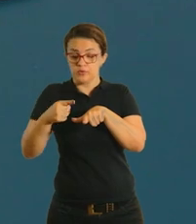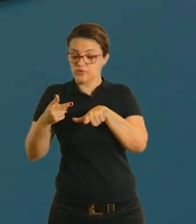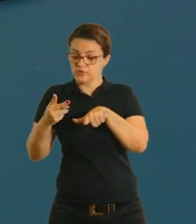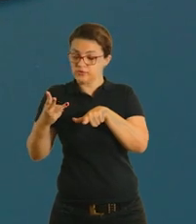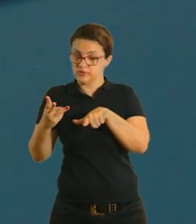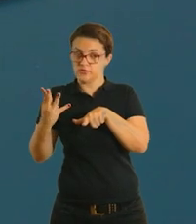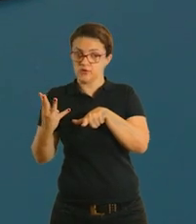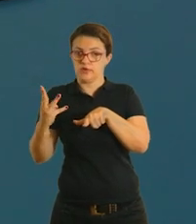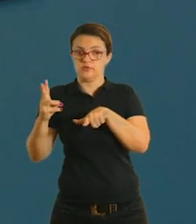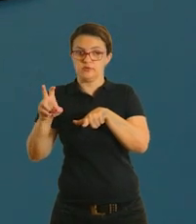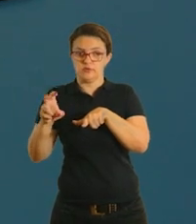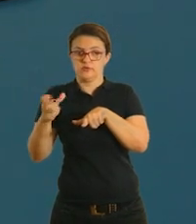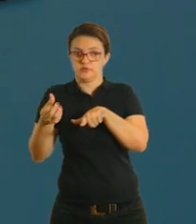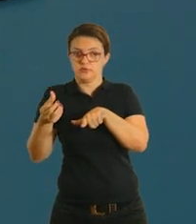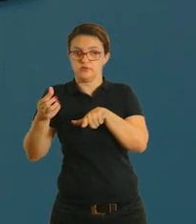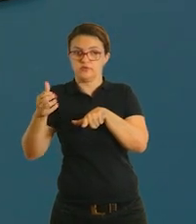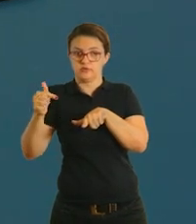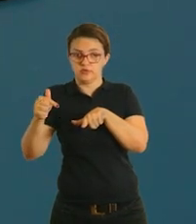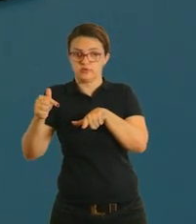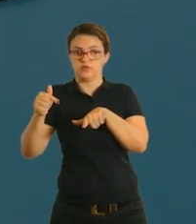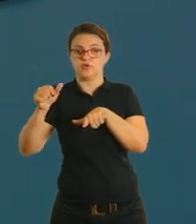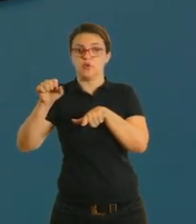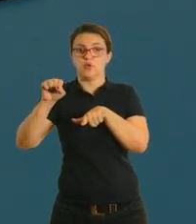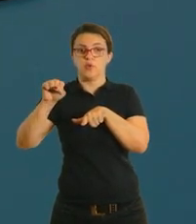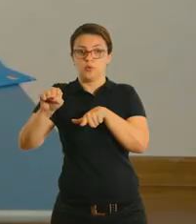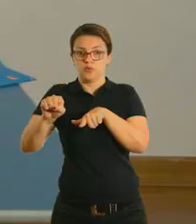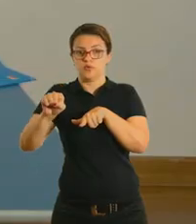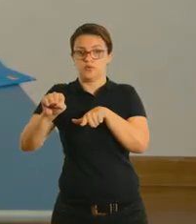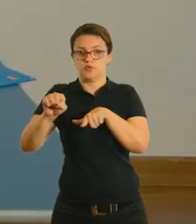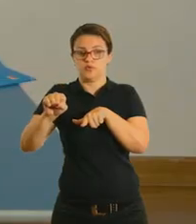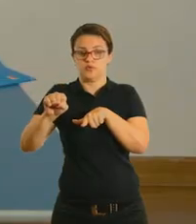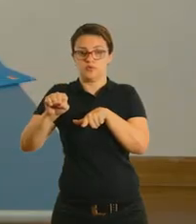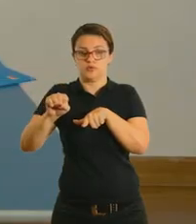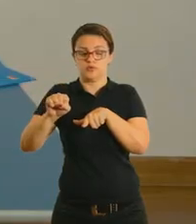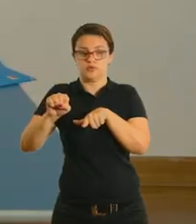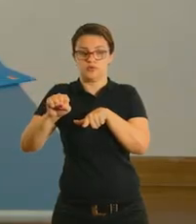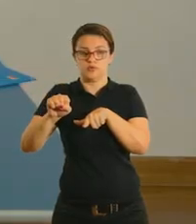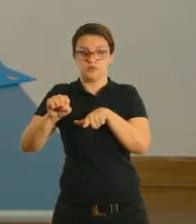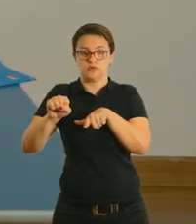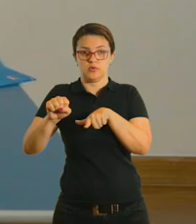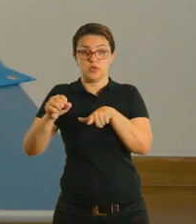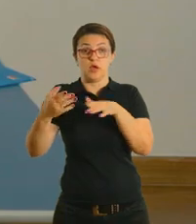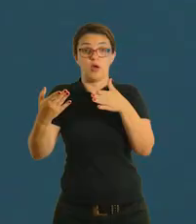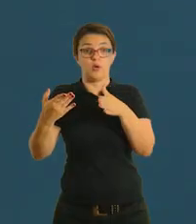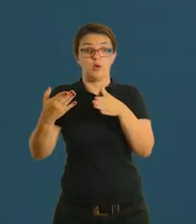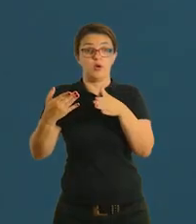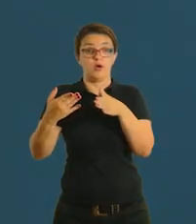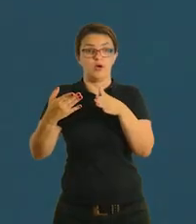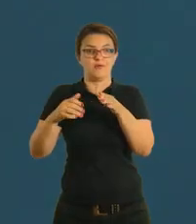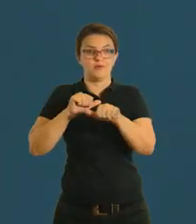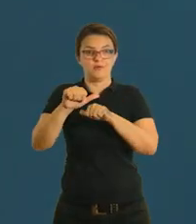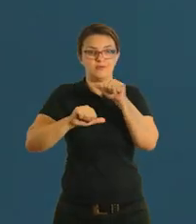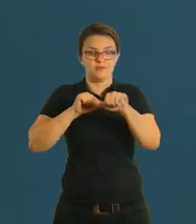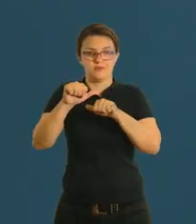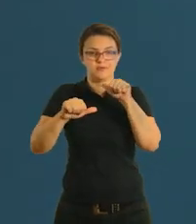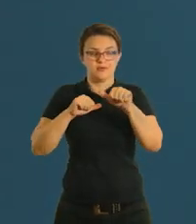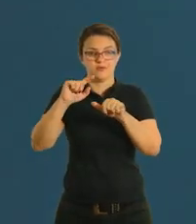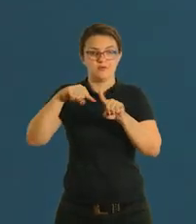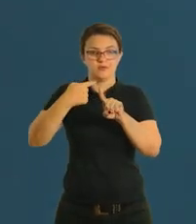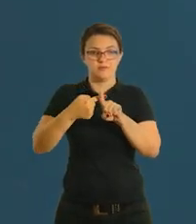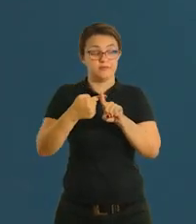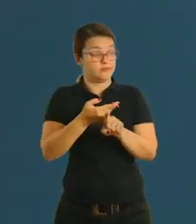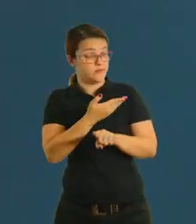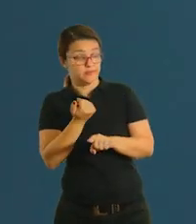Vamos ver? Uma, duas, três, quatro, cinco, seis, sete e oito. Então, vamos alterar a